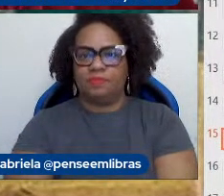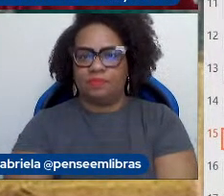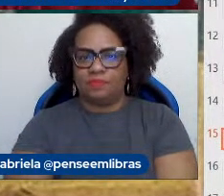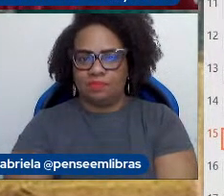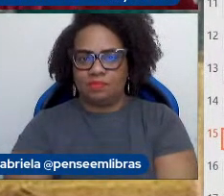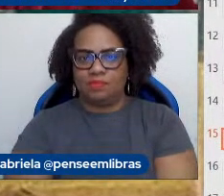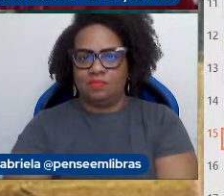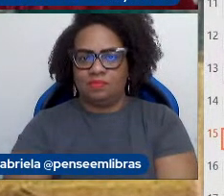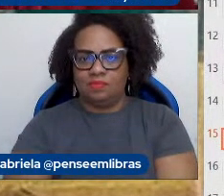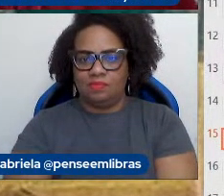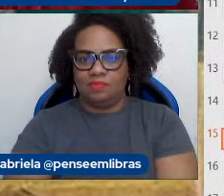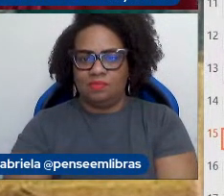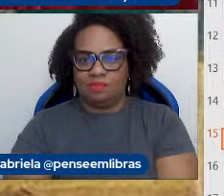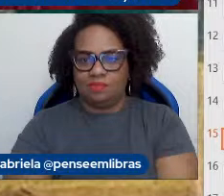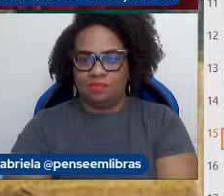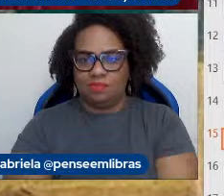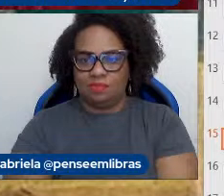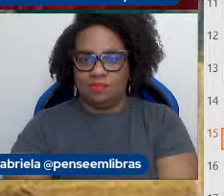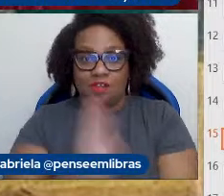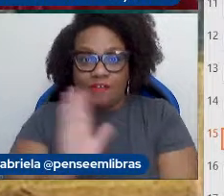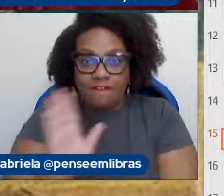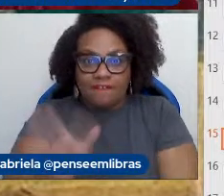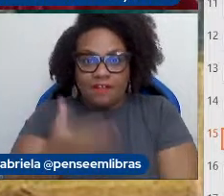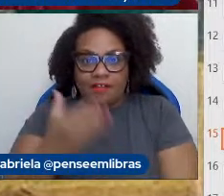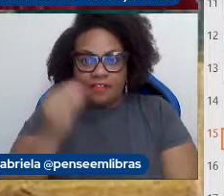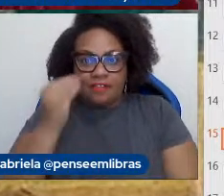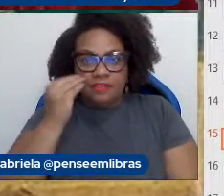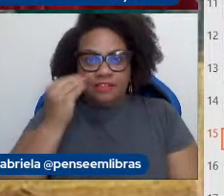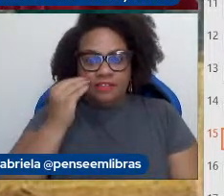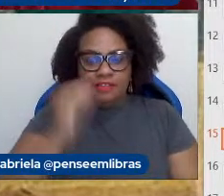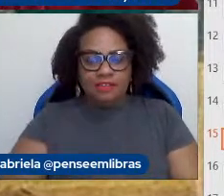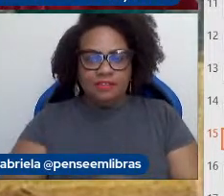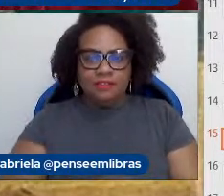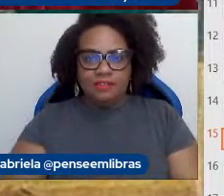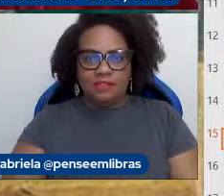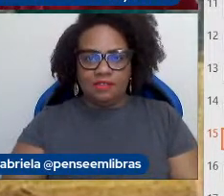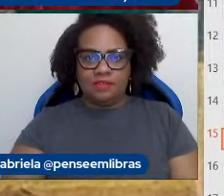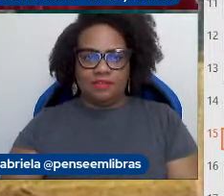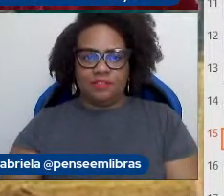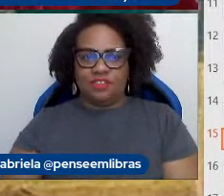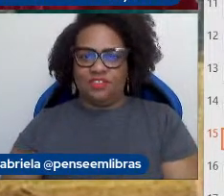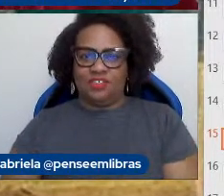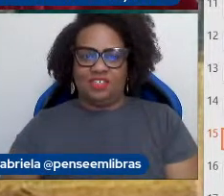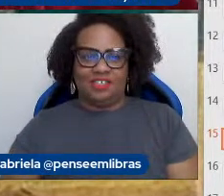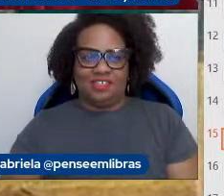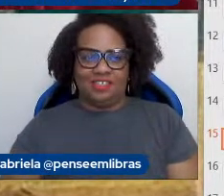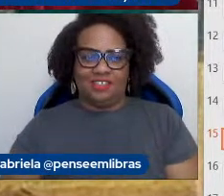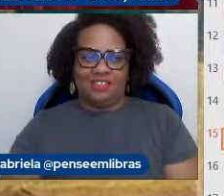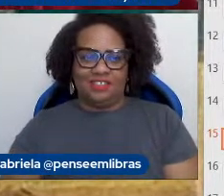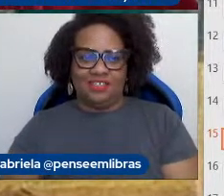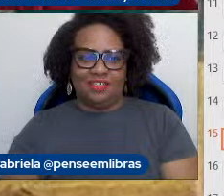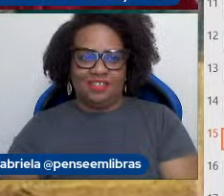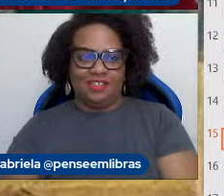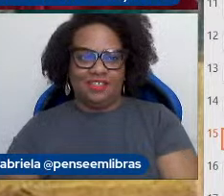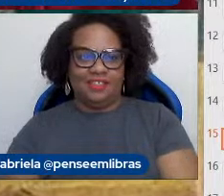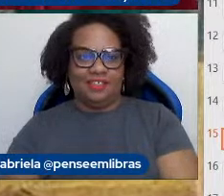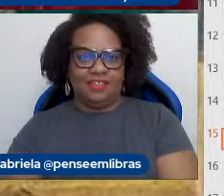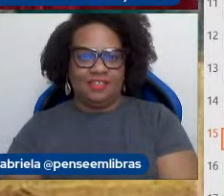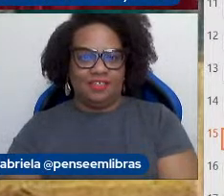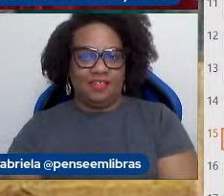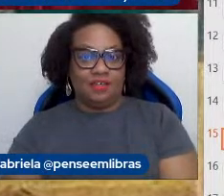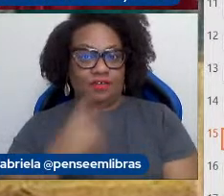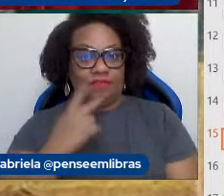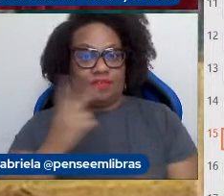Eu vou aqui adiantar um pouco para dar tempo de eu também falar sobre alguma coisa da CAPES e poder atender a eventuais dúvidas de vocês.